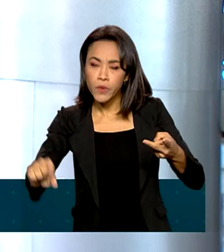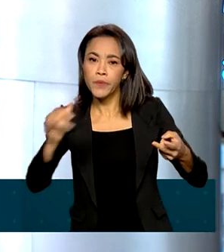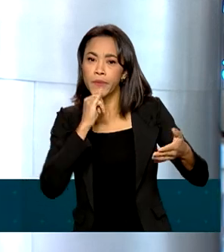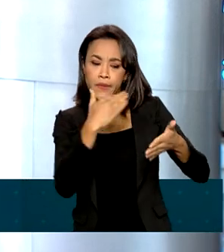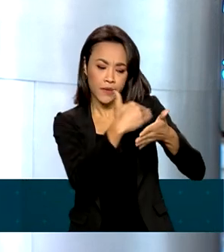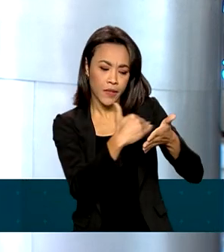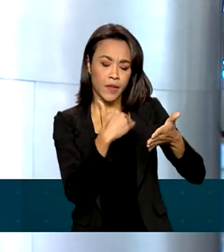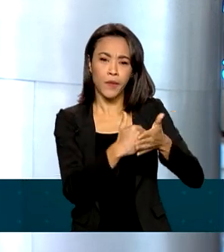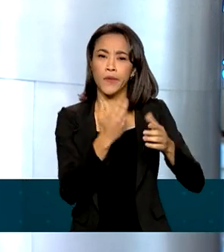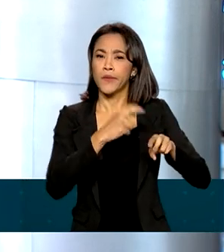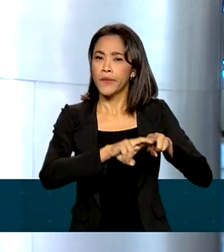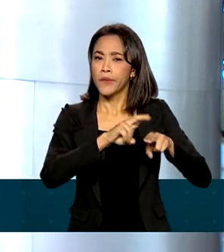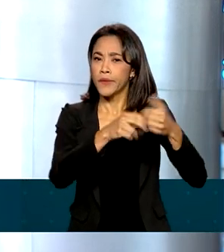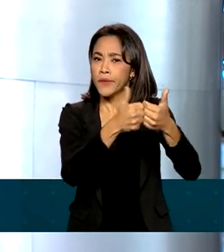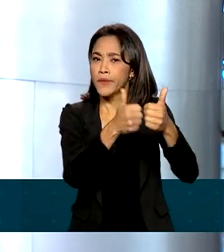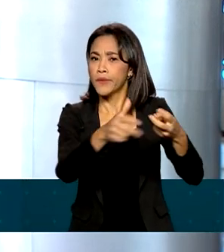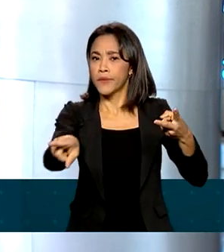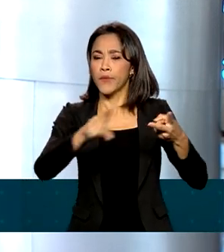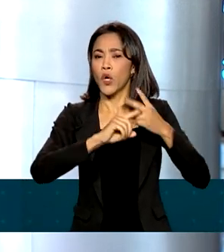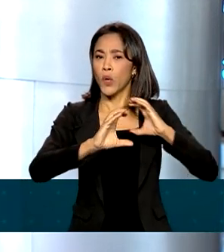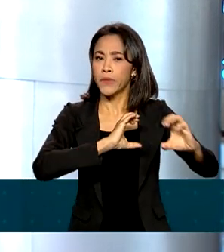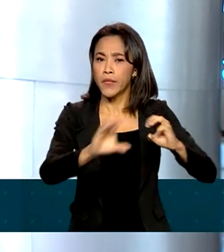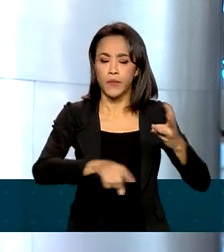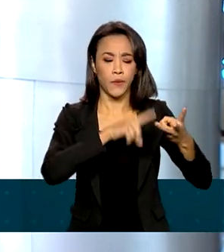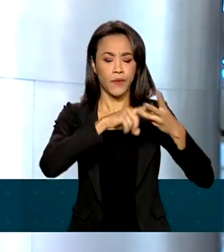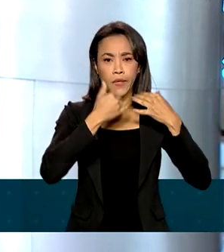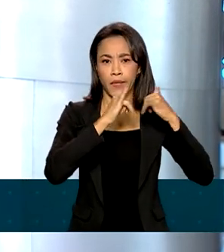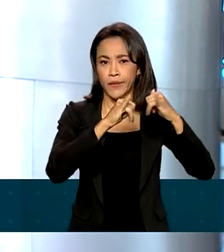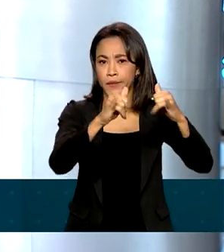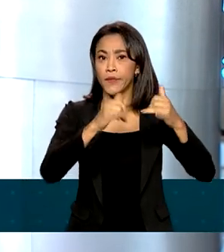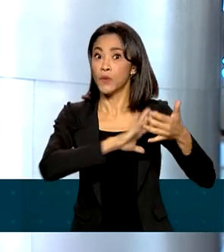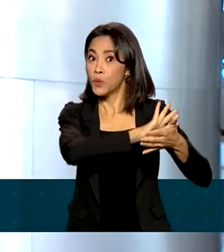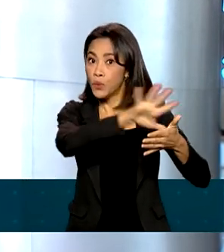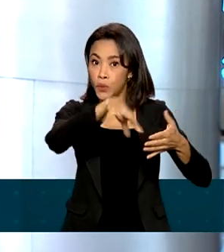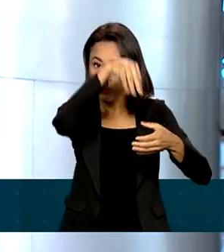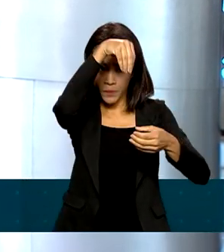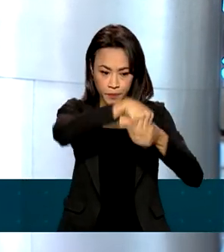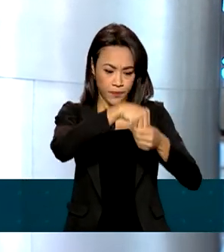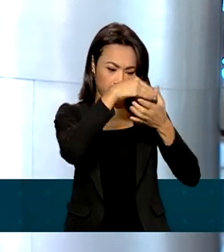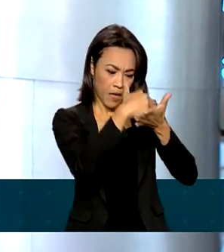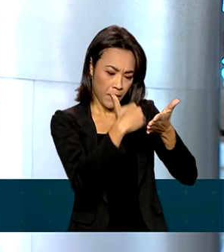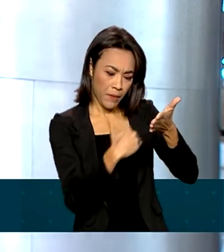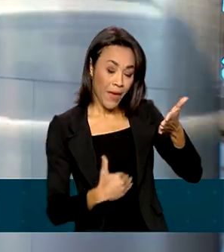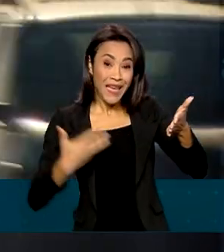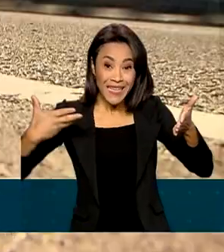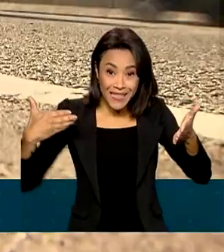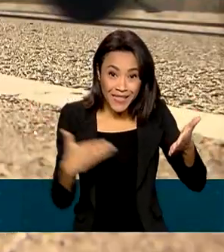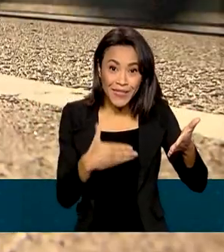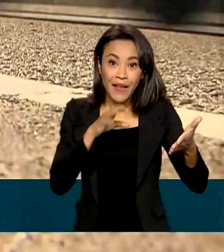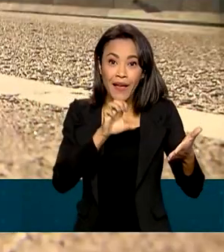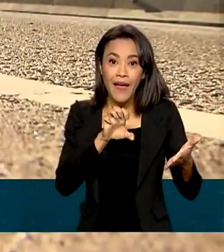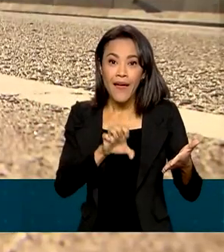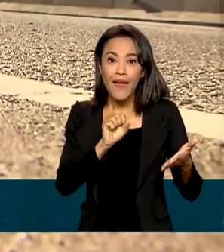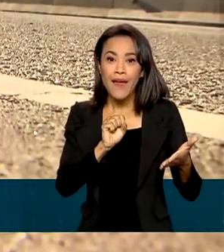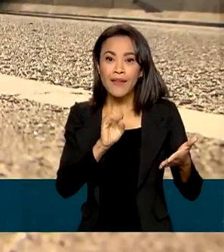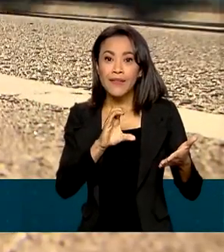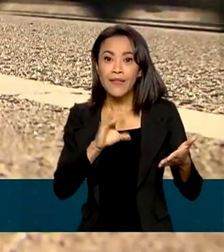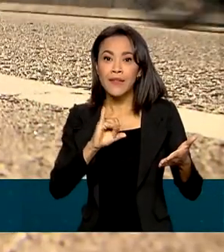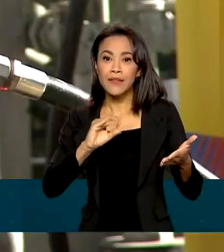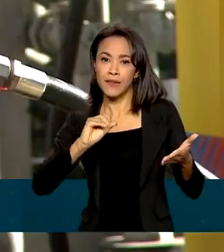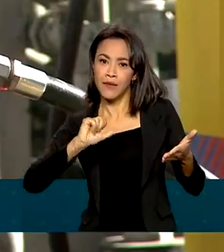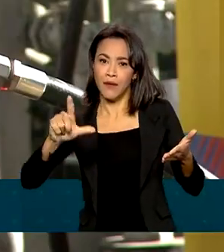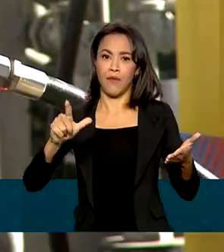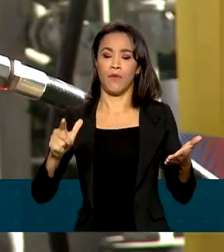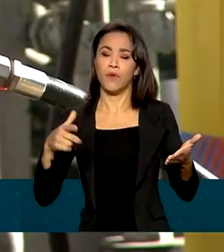transporte coletivo, comunicações e energia elétrica passam a ser considerados serviços essenciais. E com isso,